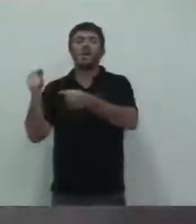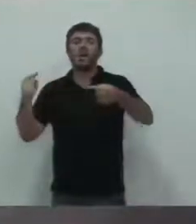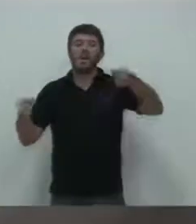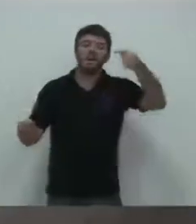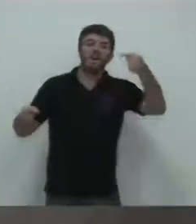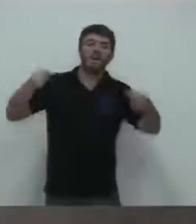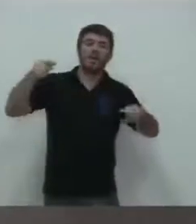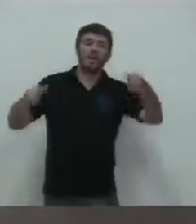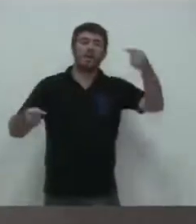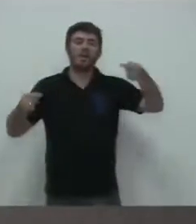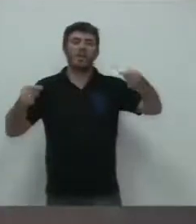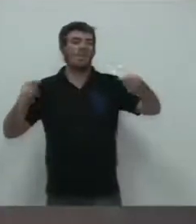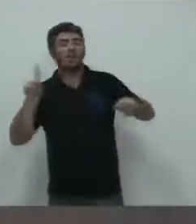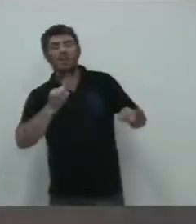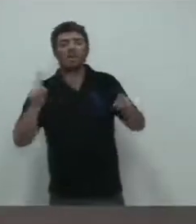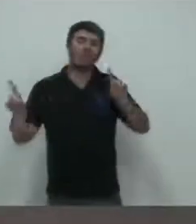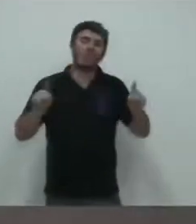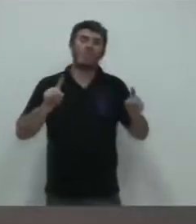Né?